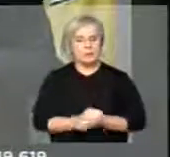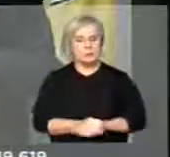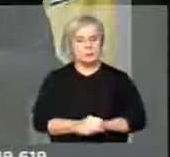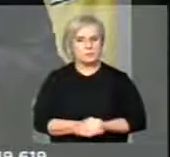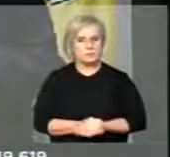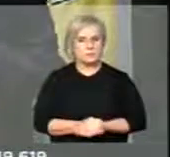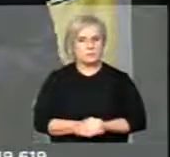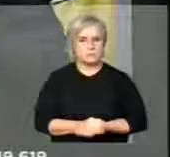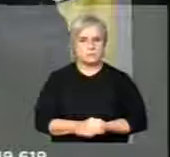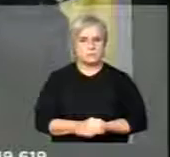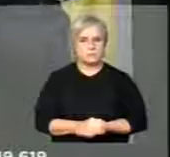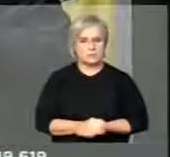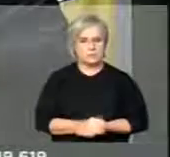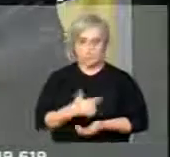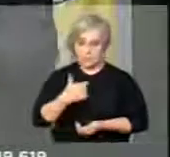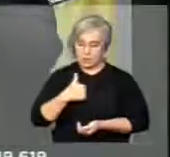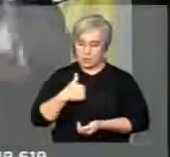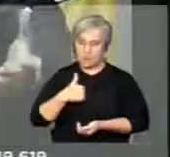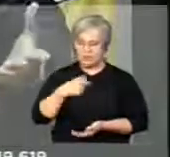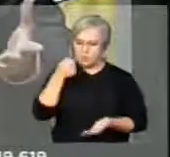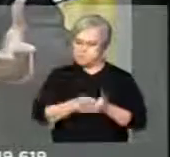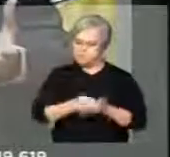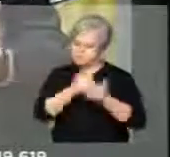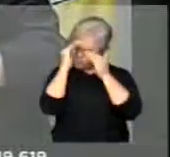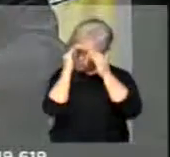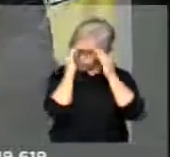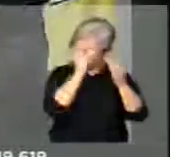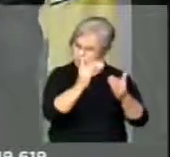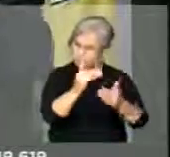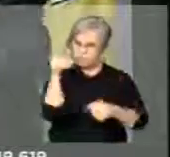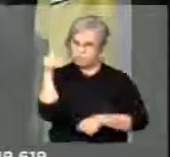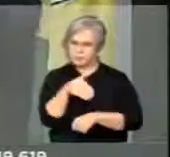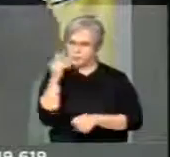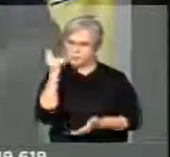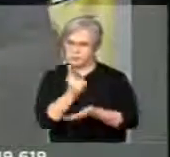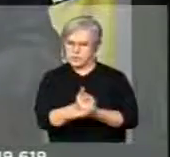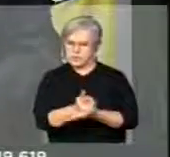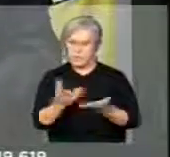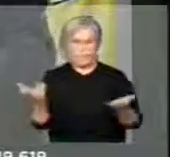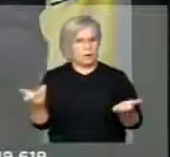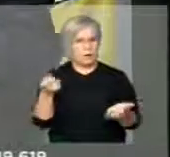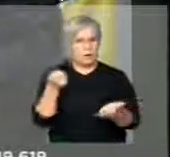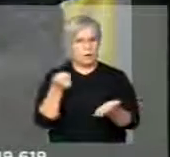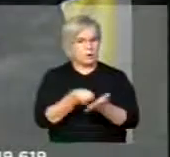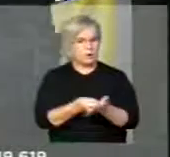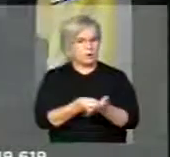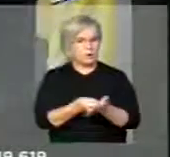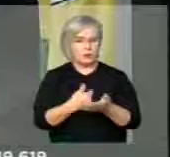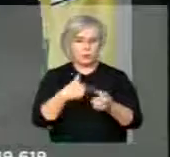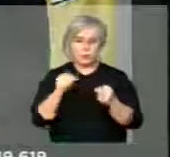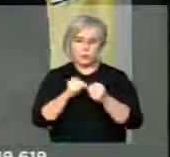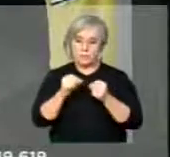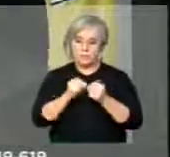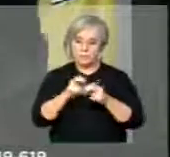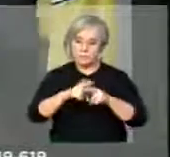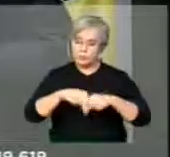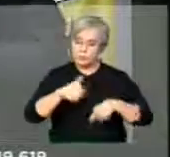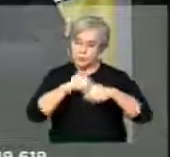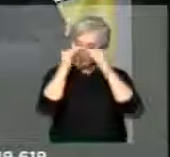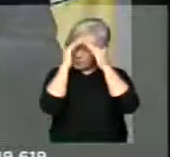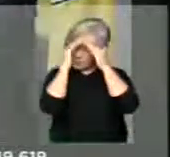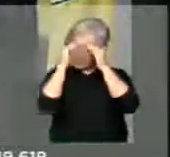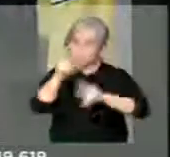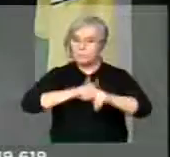trabalhar. Então eu sou caixinha, sou mesmo. Aí vai lá, obrigação não é obrigação, eu faço isso em respeito ao meu